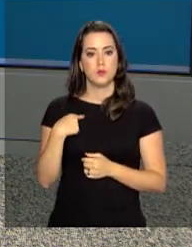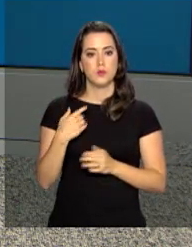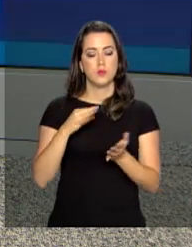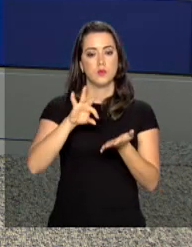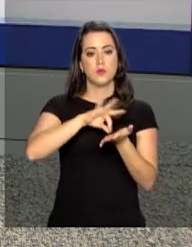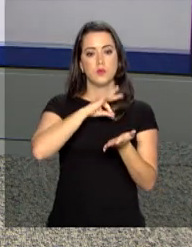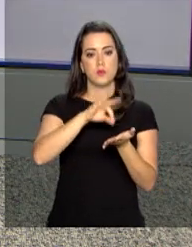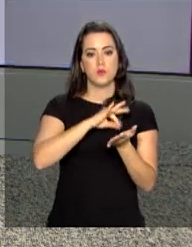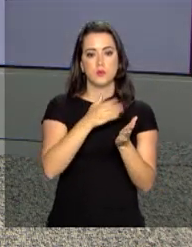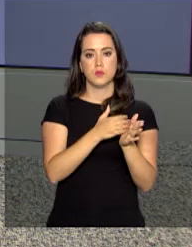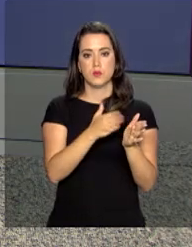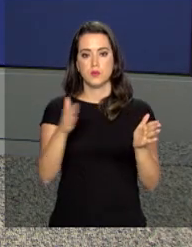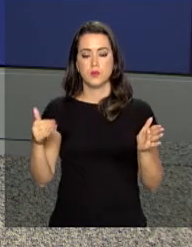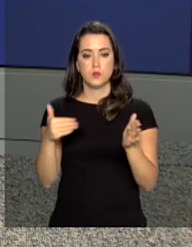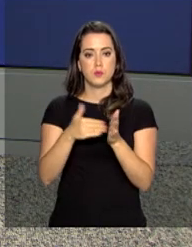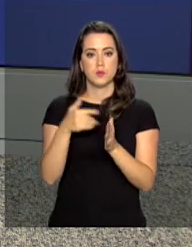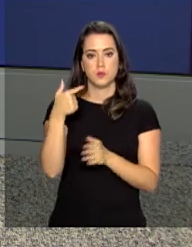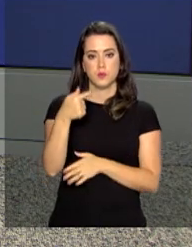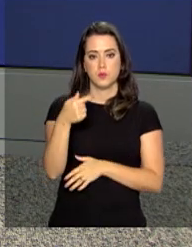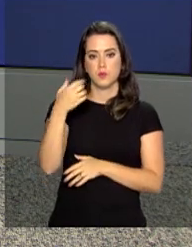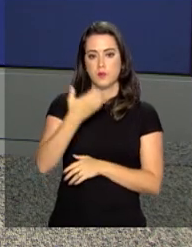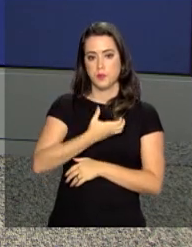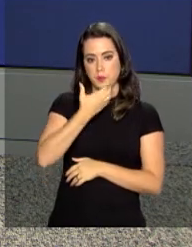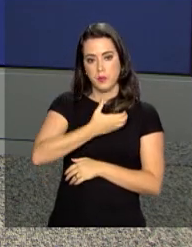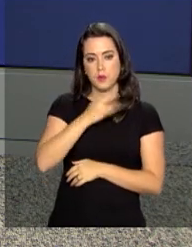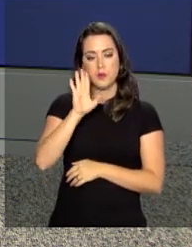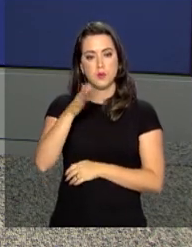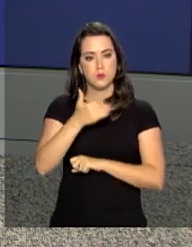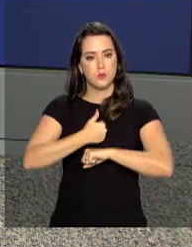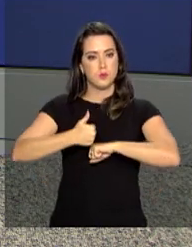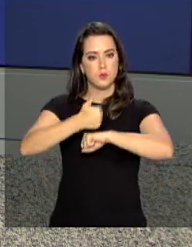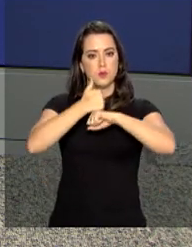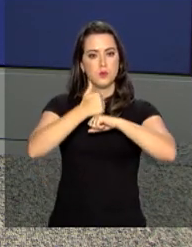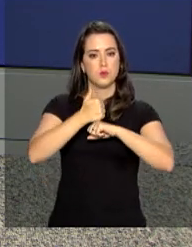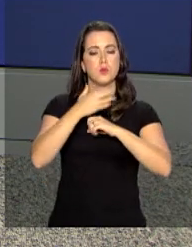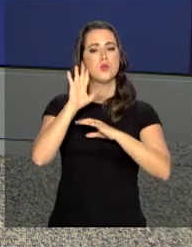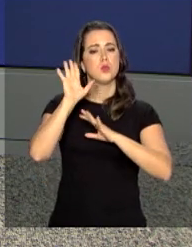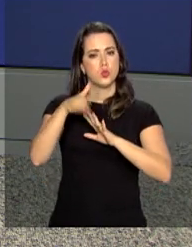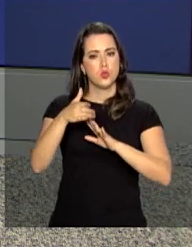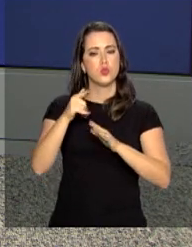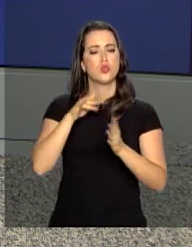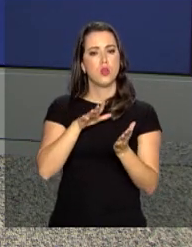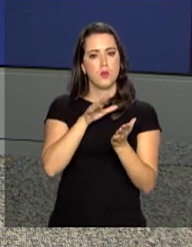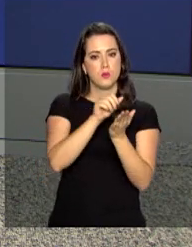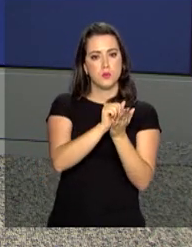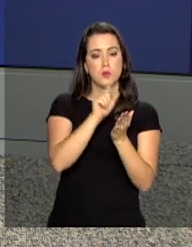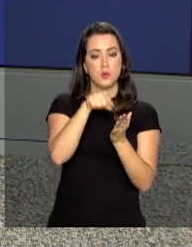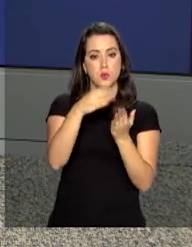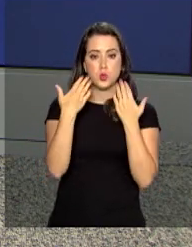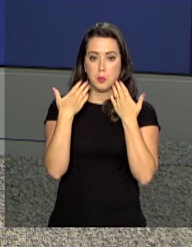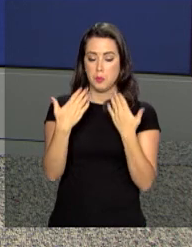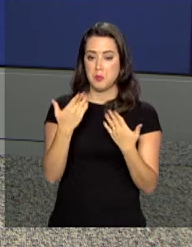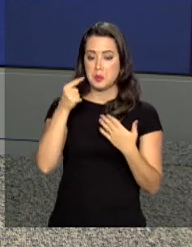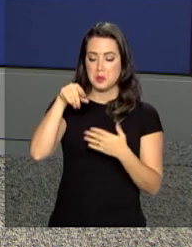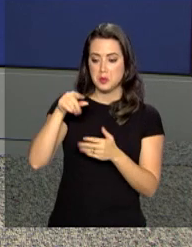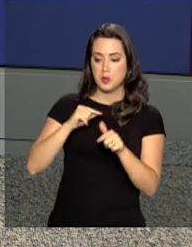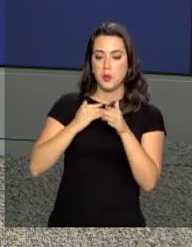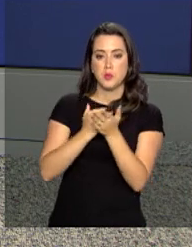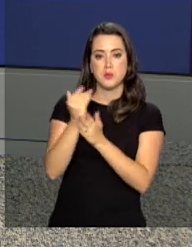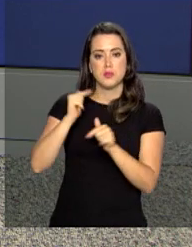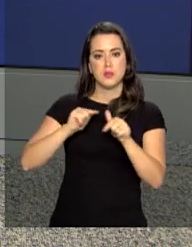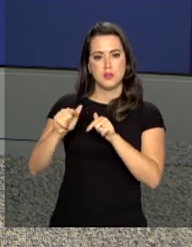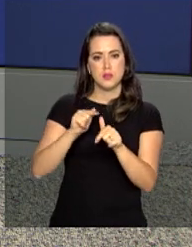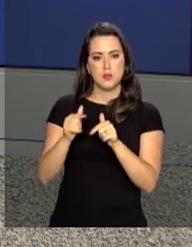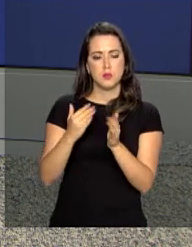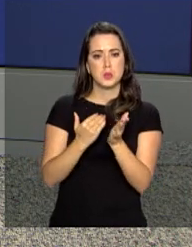As inscrições foram prorrogadas até o dia 7 de dezembro. Os profissionais já alocados vão poder se apresentar nos municípios onde